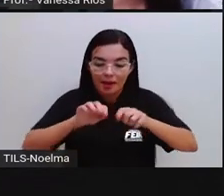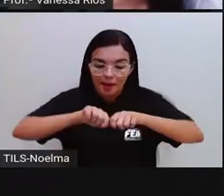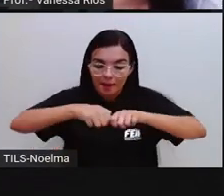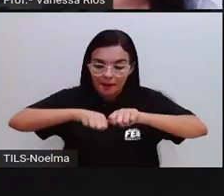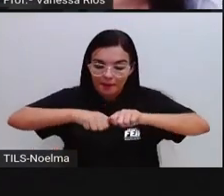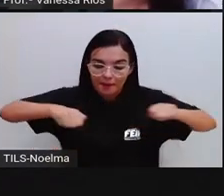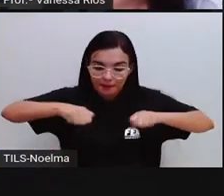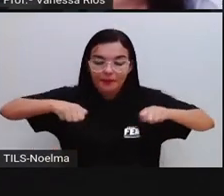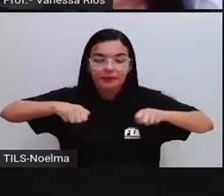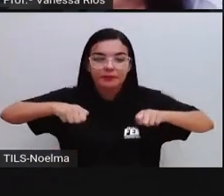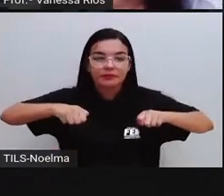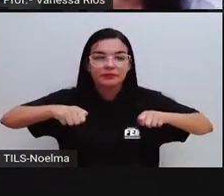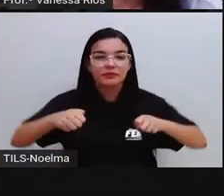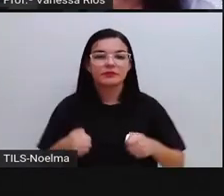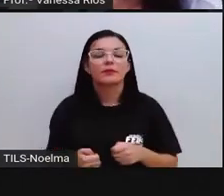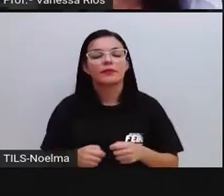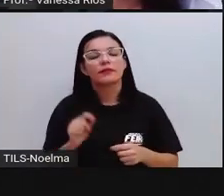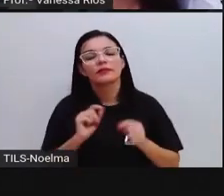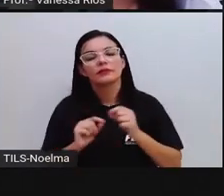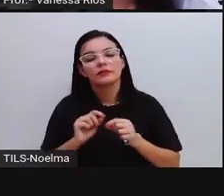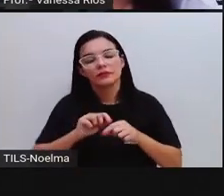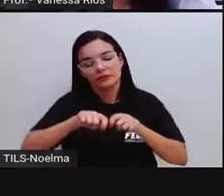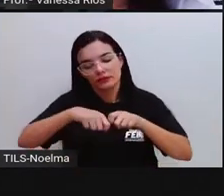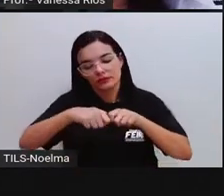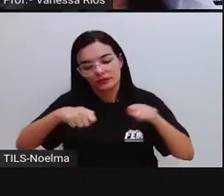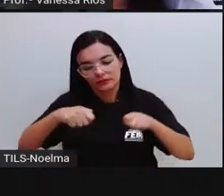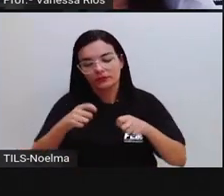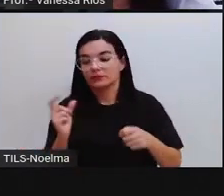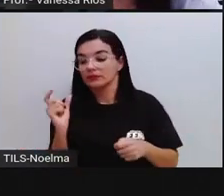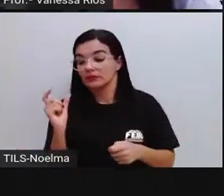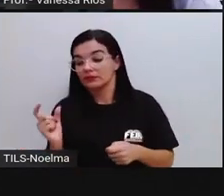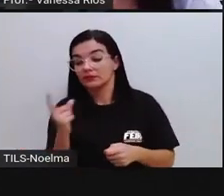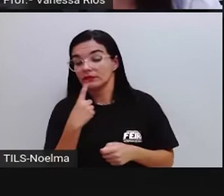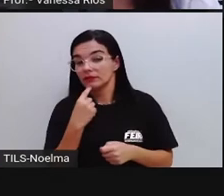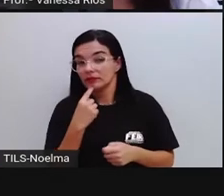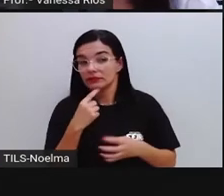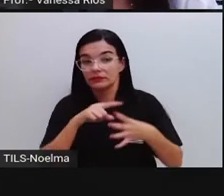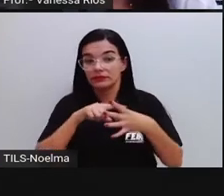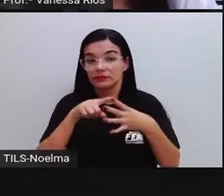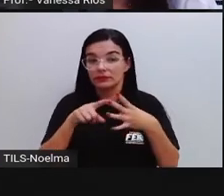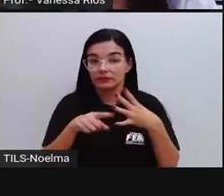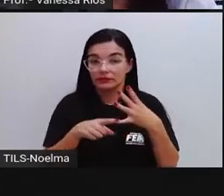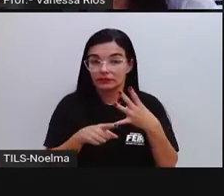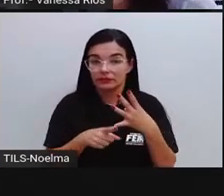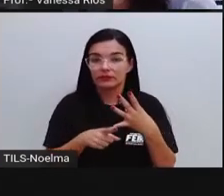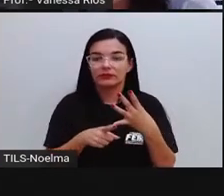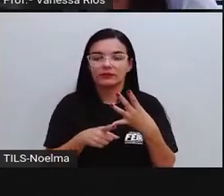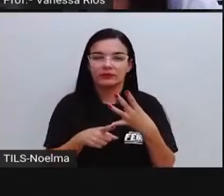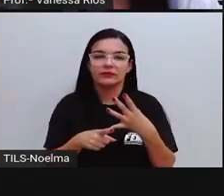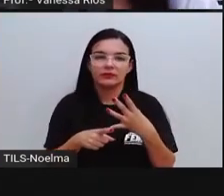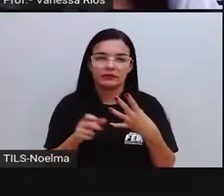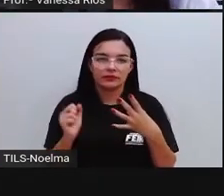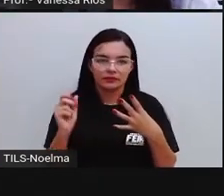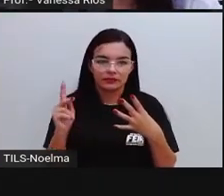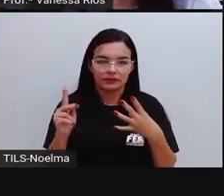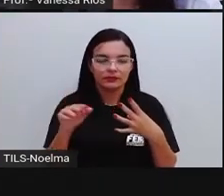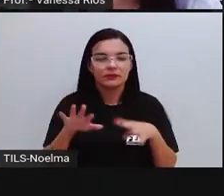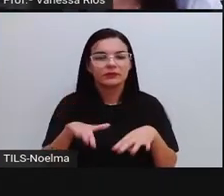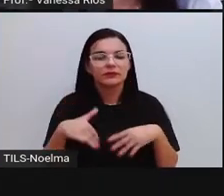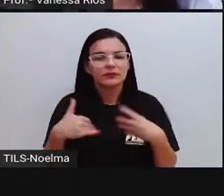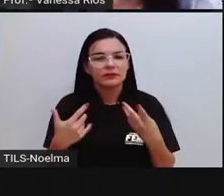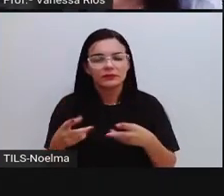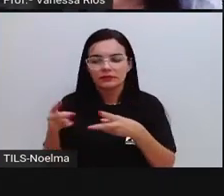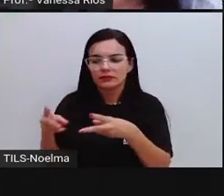amarrei um fio de linha. O verbo aí é amarrei. E vem do verbo amarrar. Então, a gente